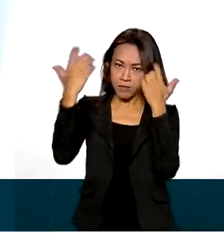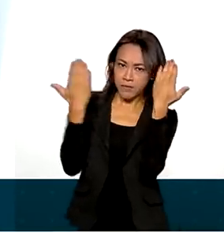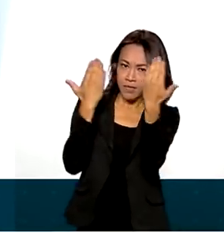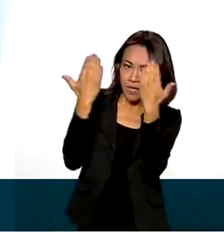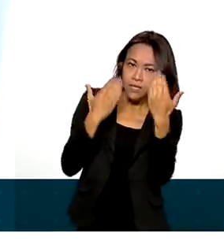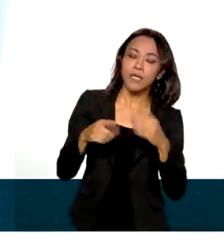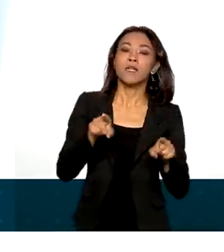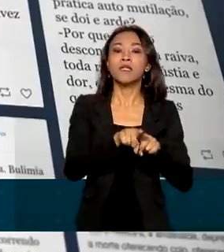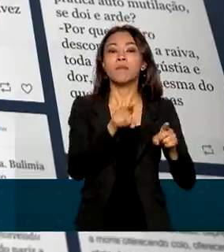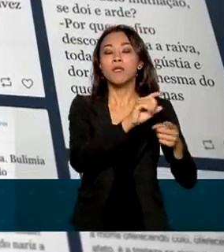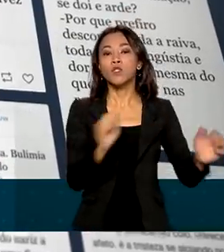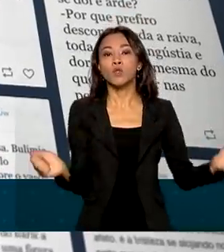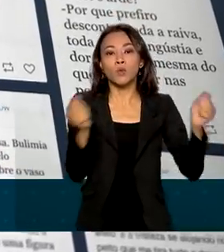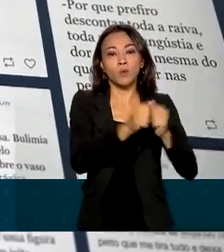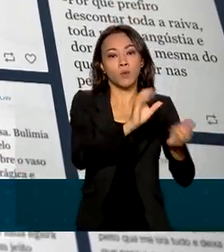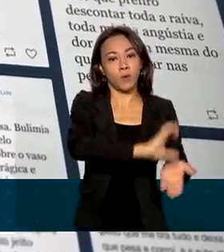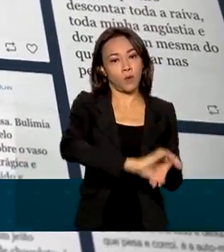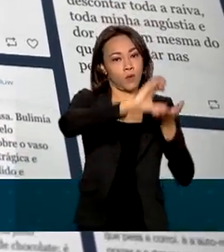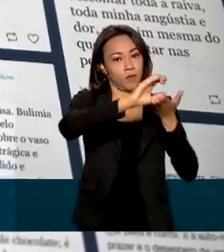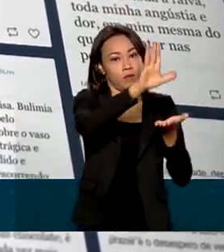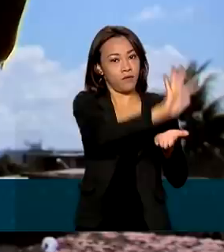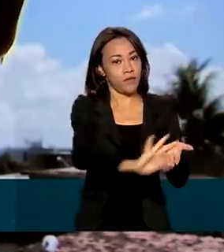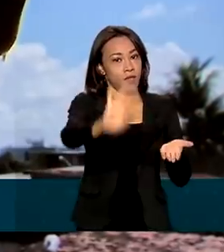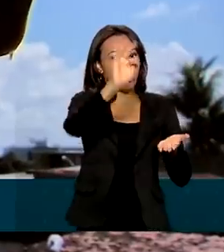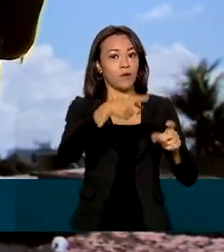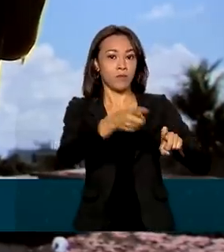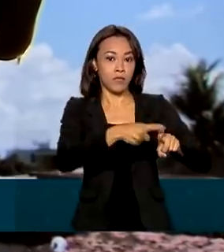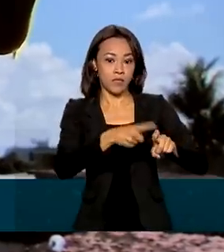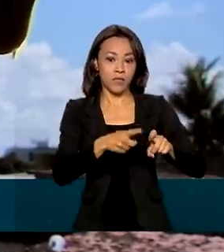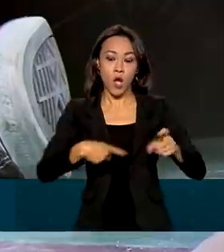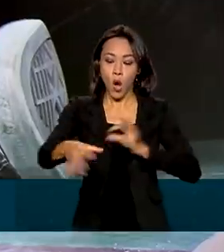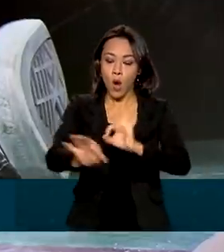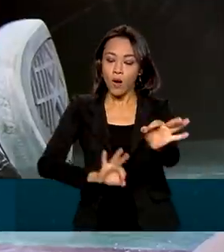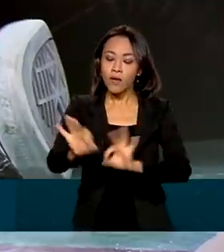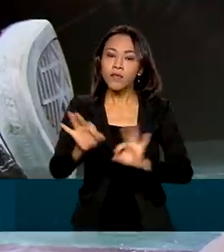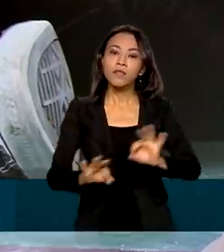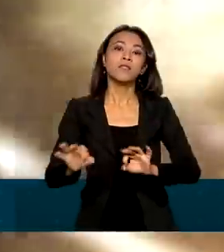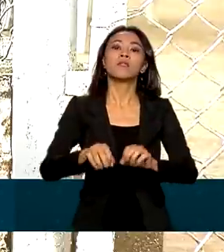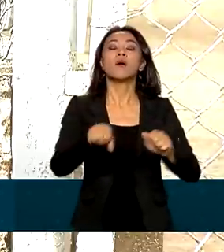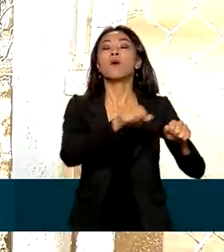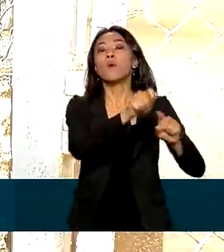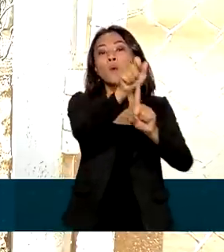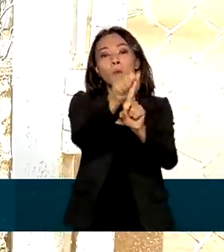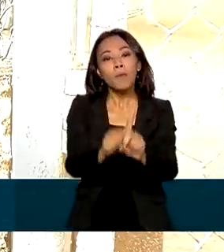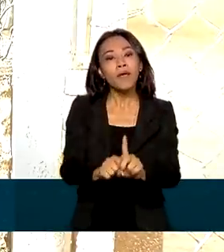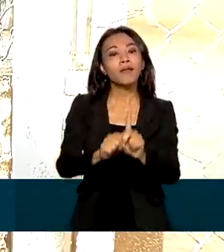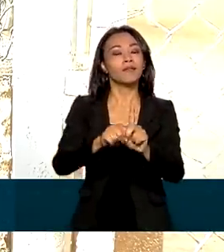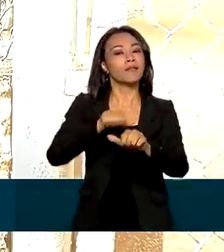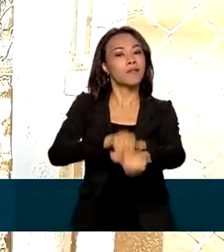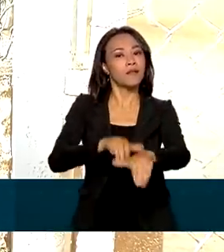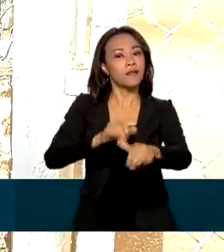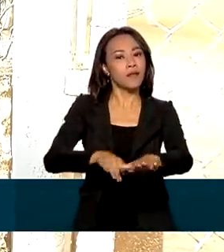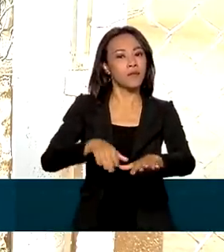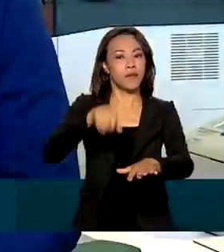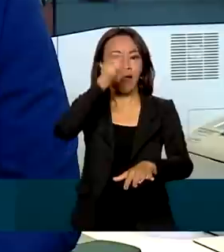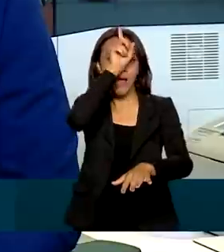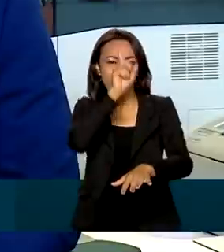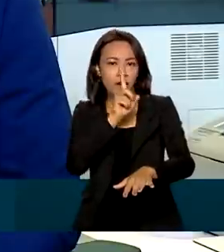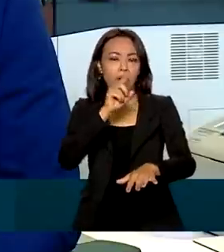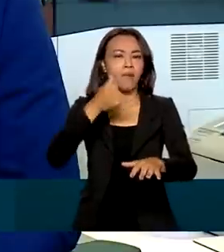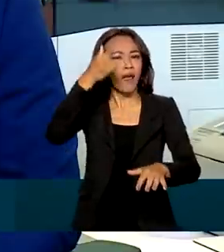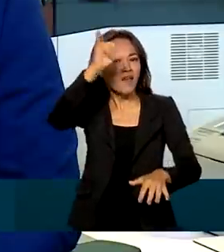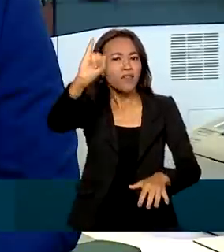Medicina organizam nacionalmente o Setembro Amarelo, um mês dedicado à prevenção ao suicídio e automutilação.